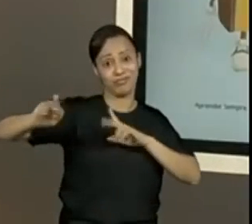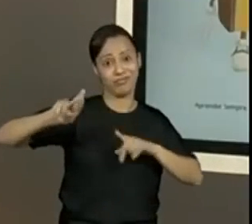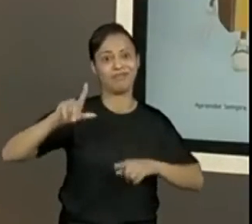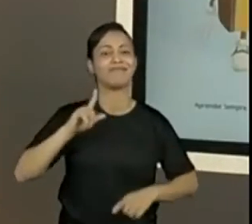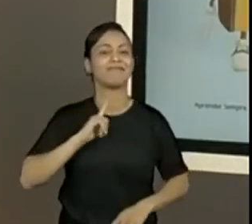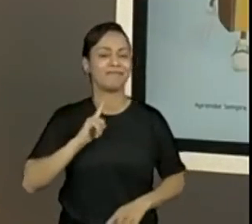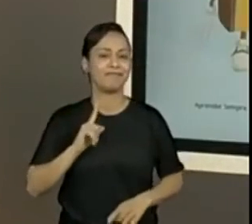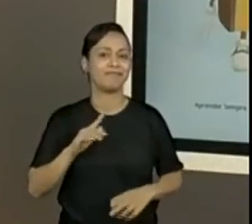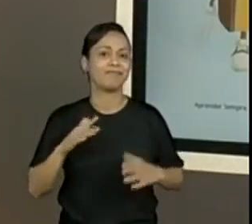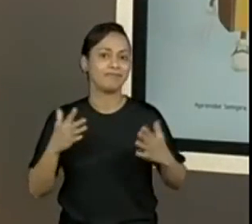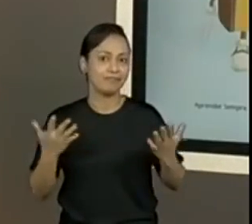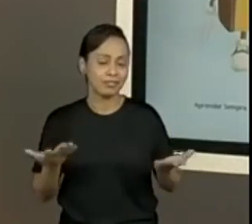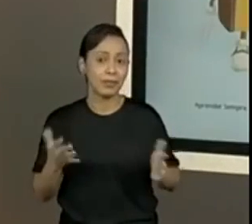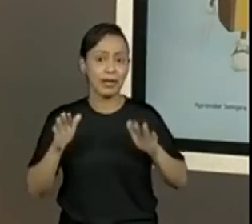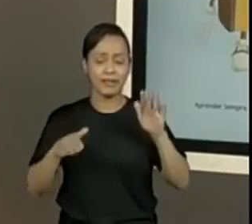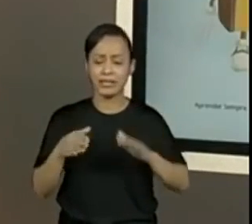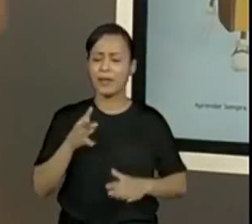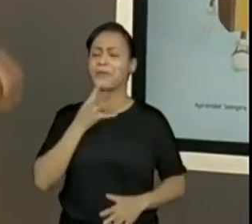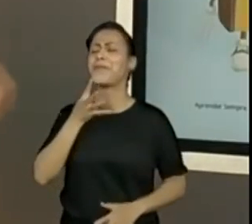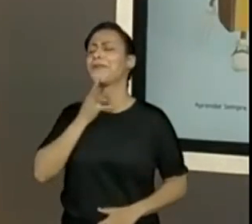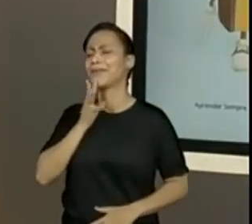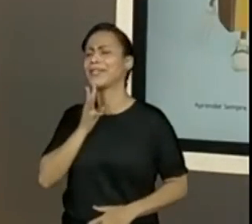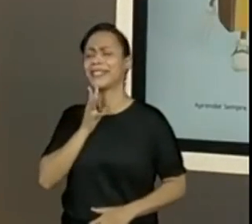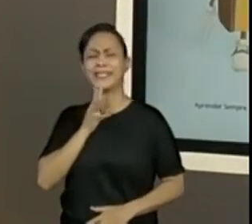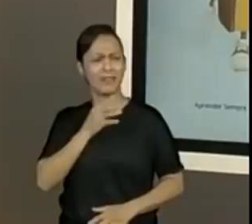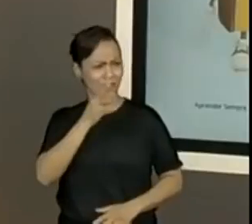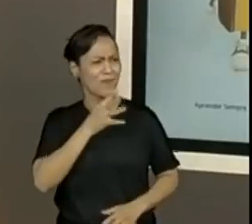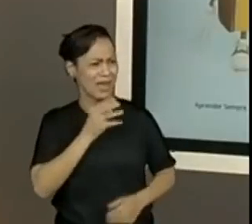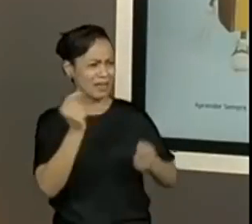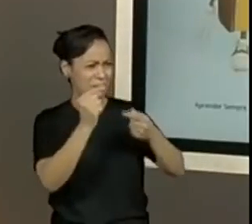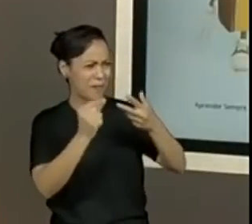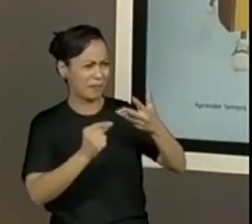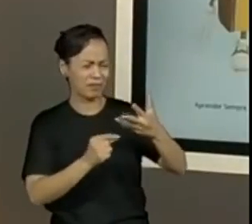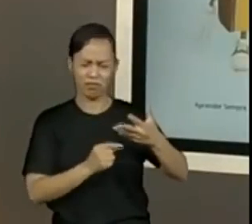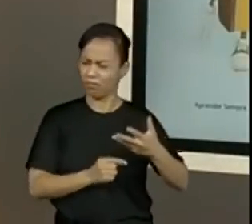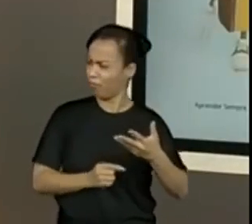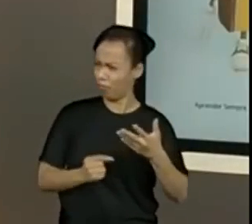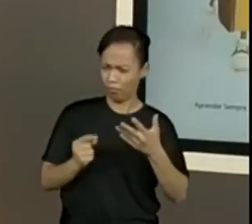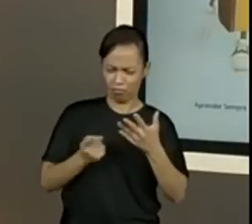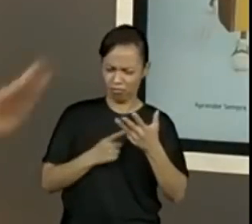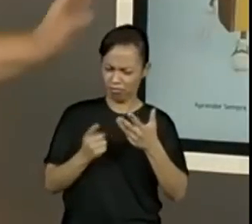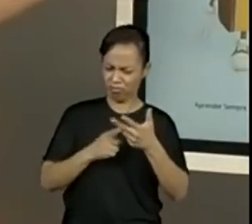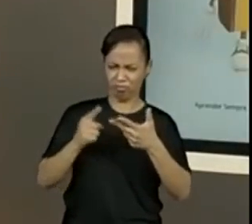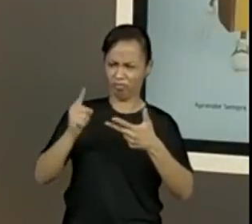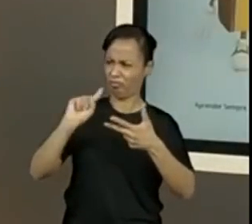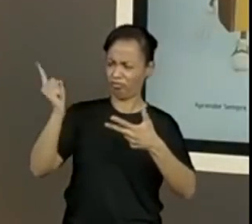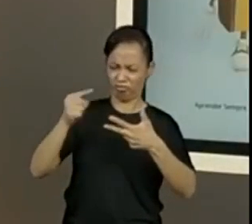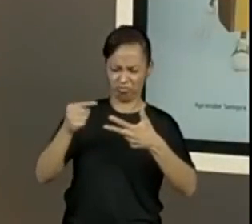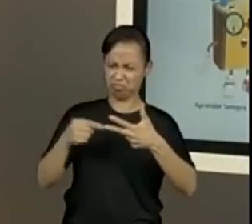aquele especial, às vezes, que a gente só a gente conhece e o outro vai conhecer quando a gente compartilha da quadrinha.